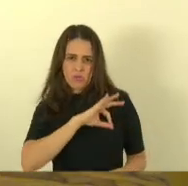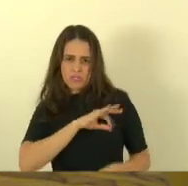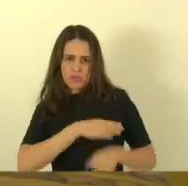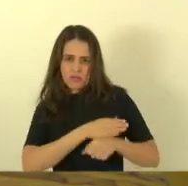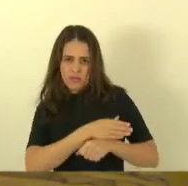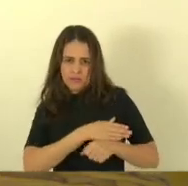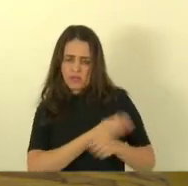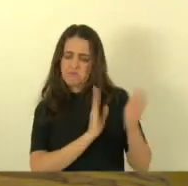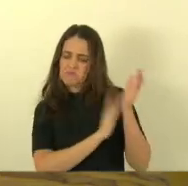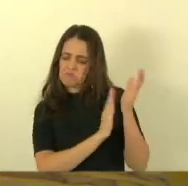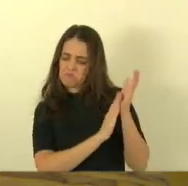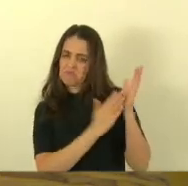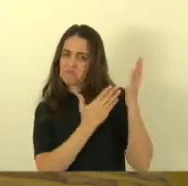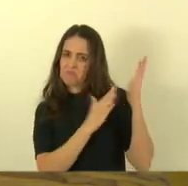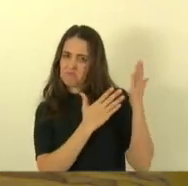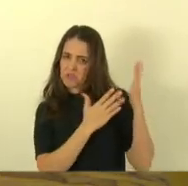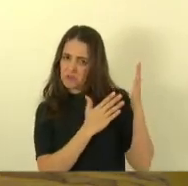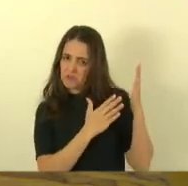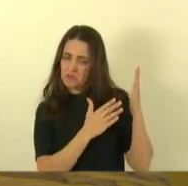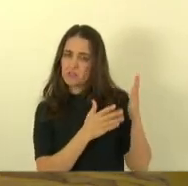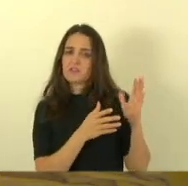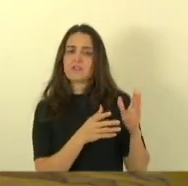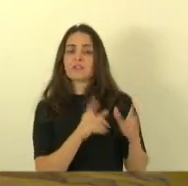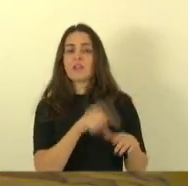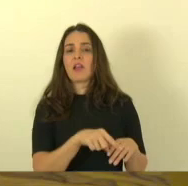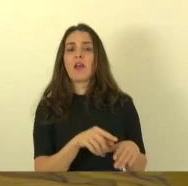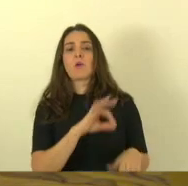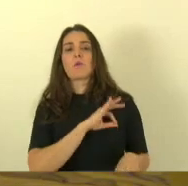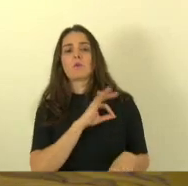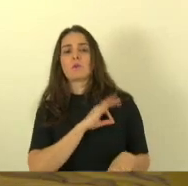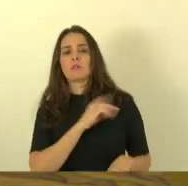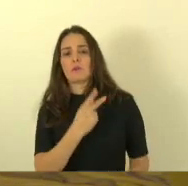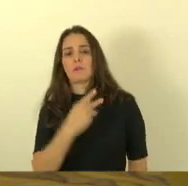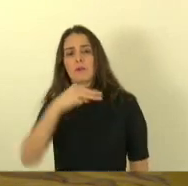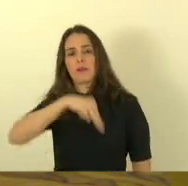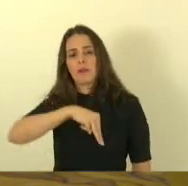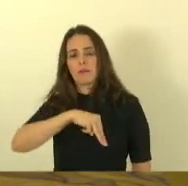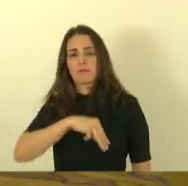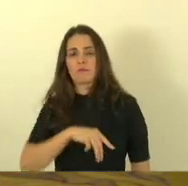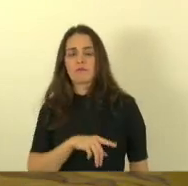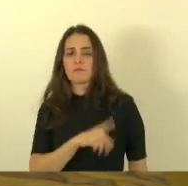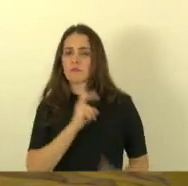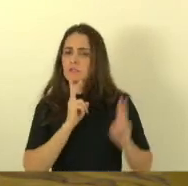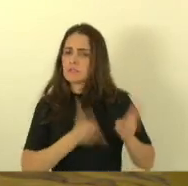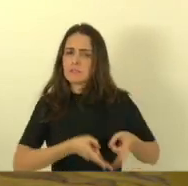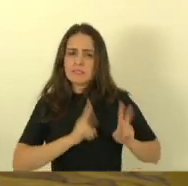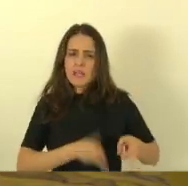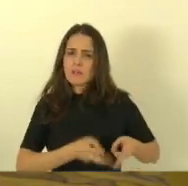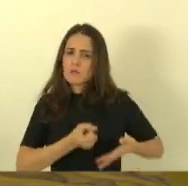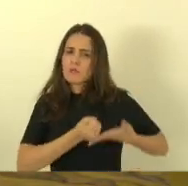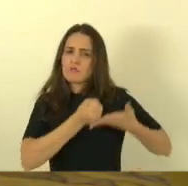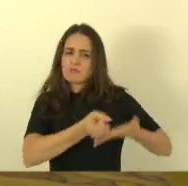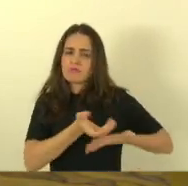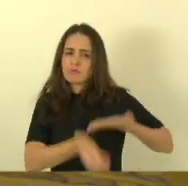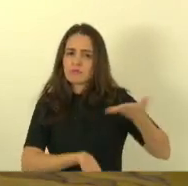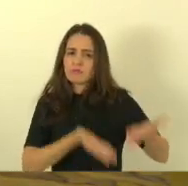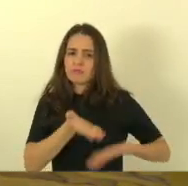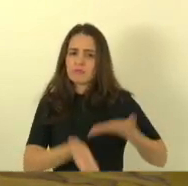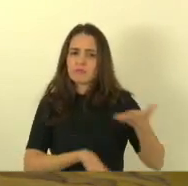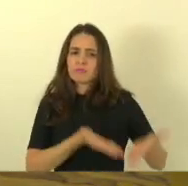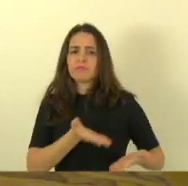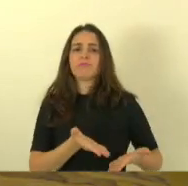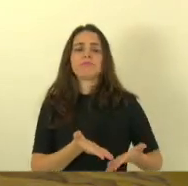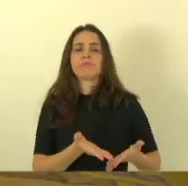homens e mulheres da nossa brilhosa polícia militar que jamais se recusou a combater